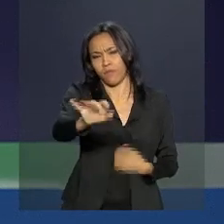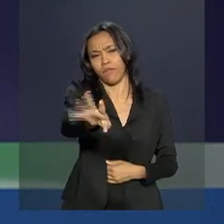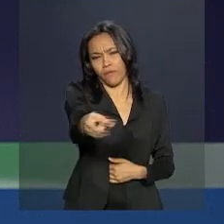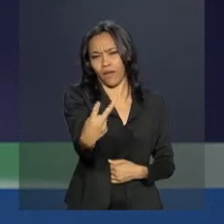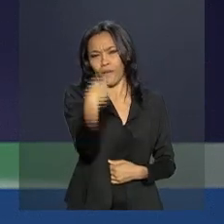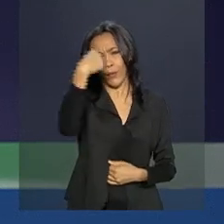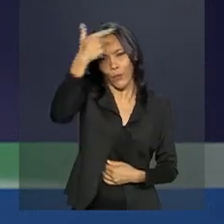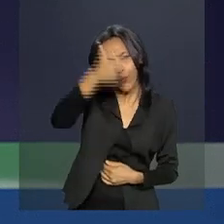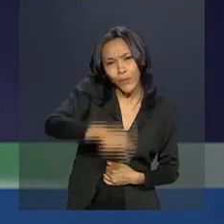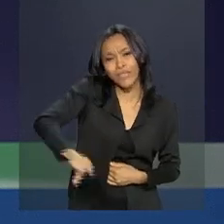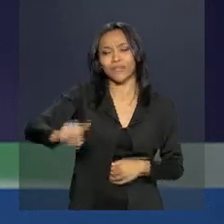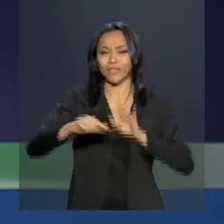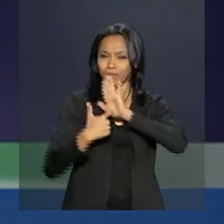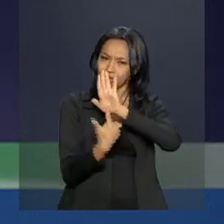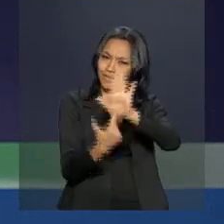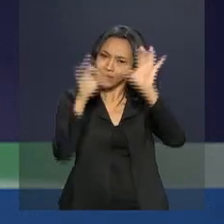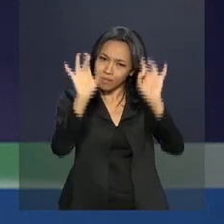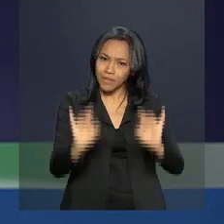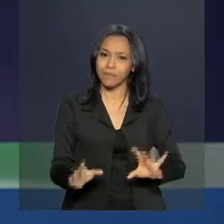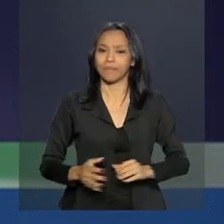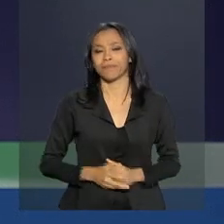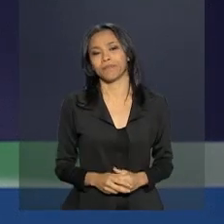mais uma reportagem especial.